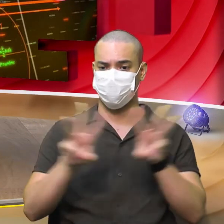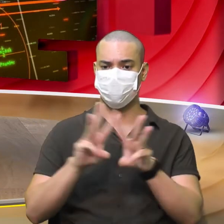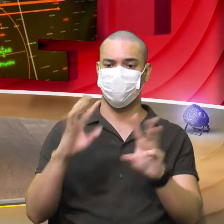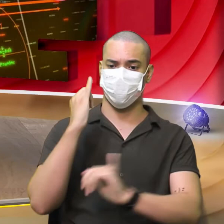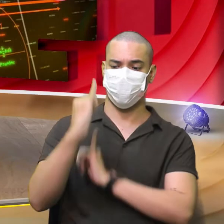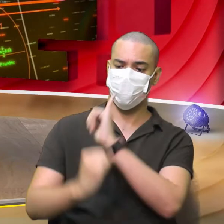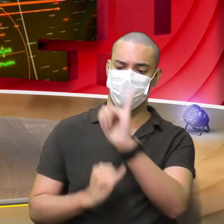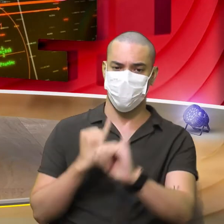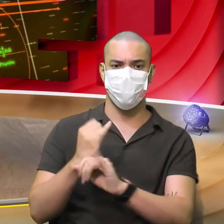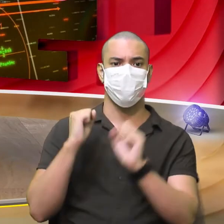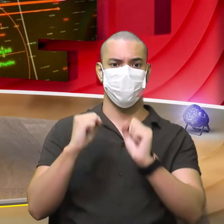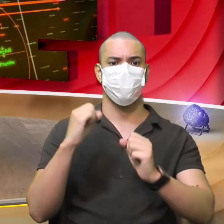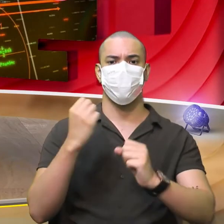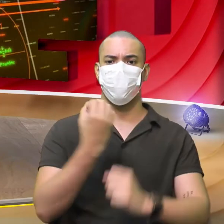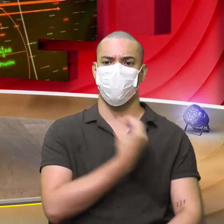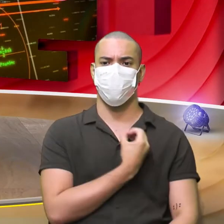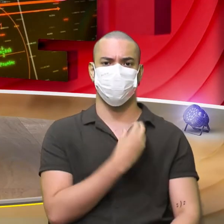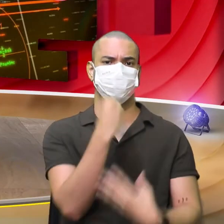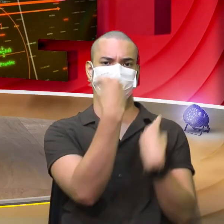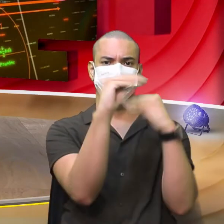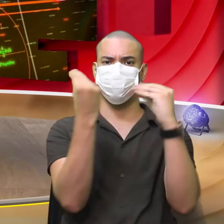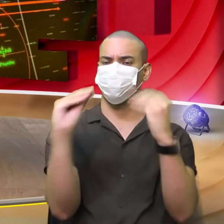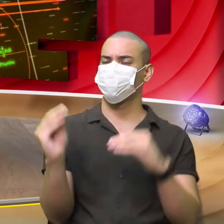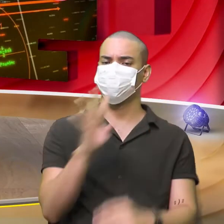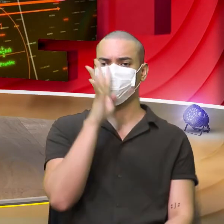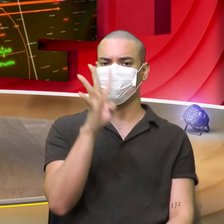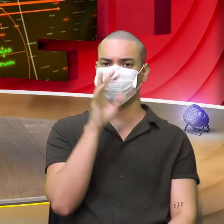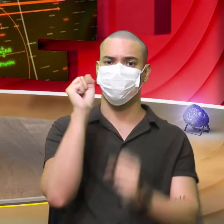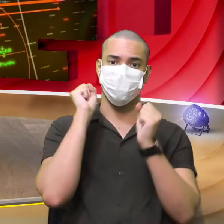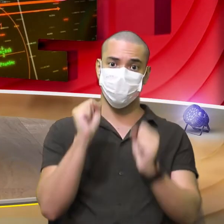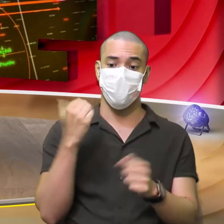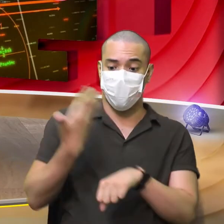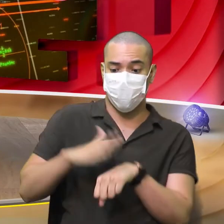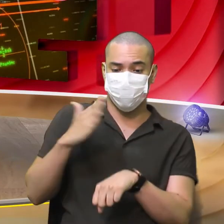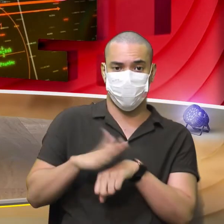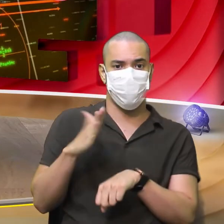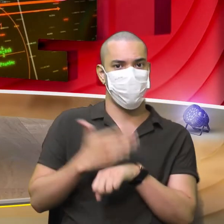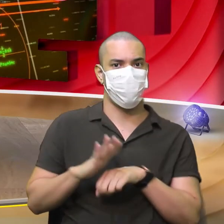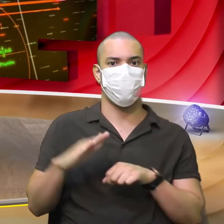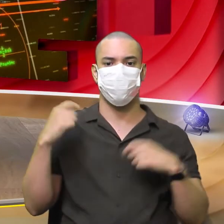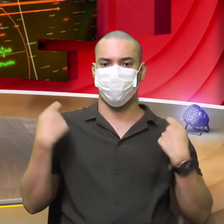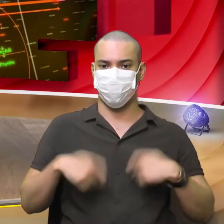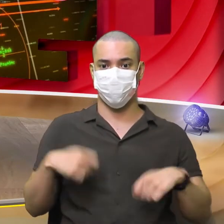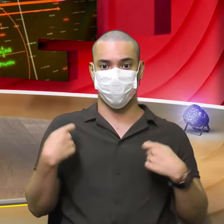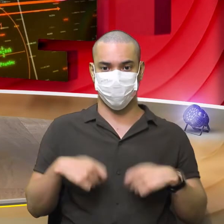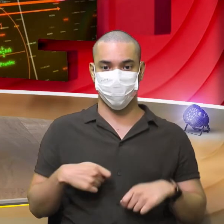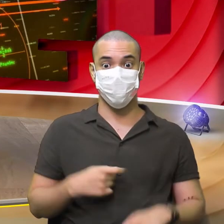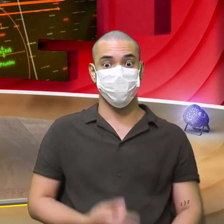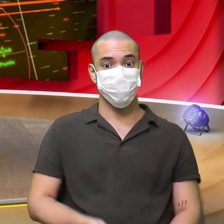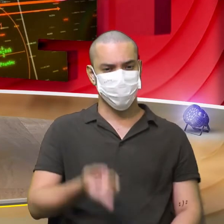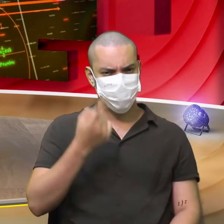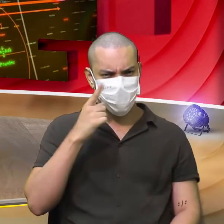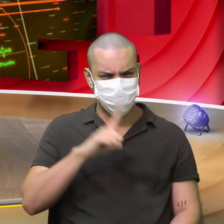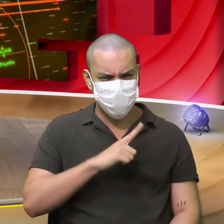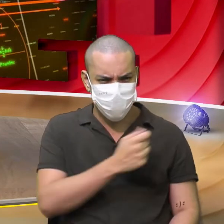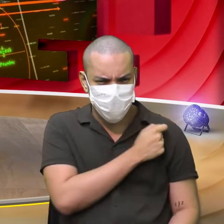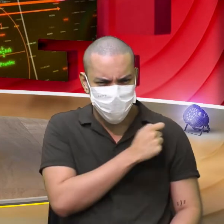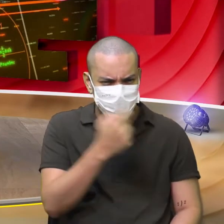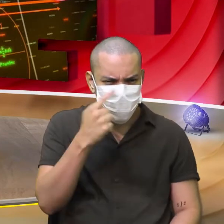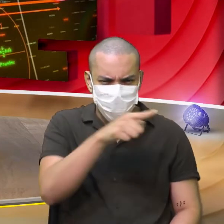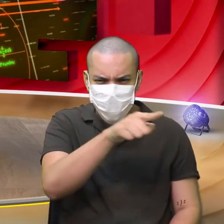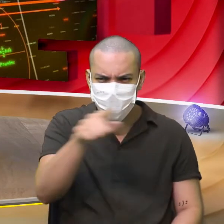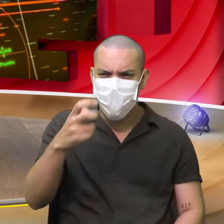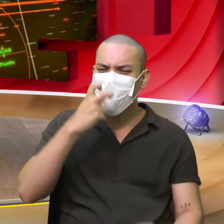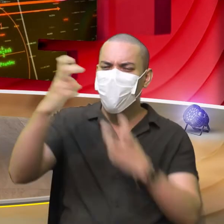Coloca valores aleatórios ali E pratica Não tem dificuldade pra isso não Ó Tem aluno lá Desesperado